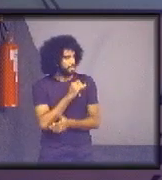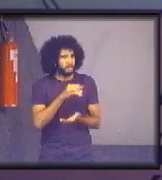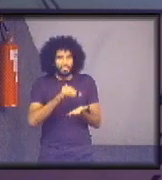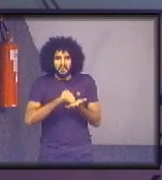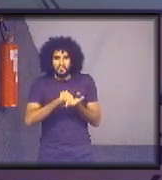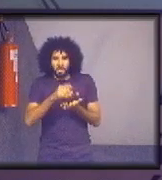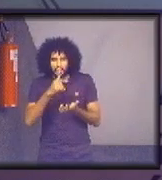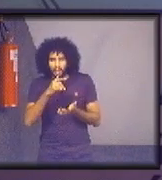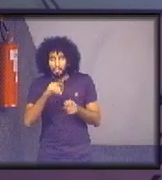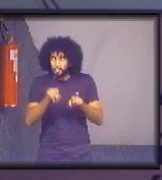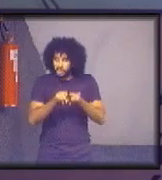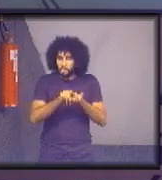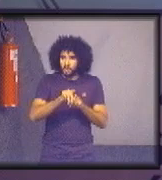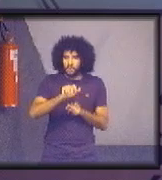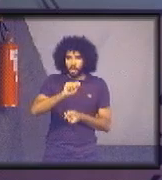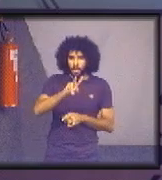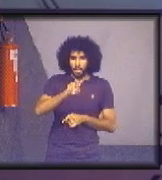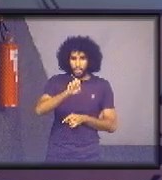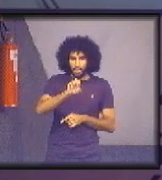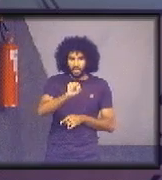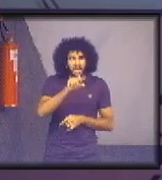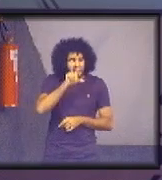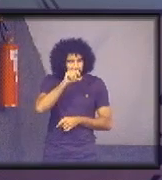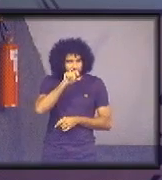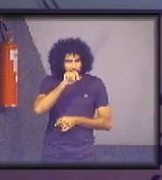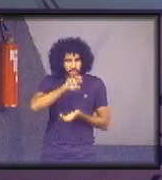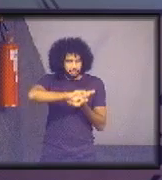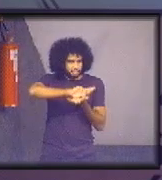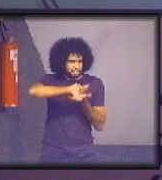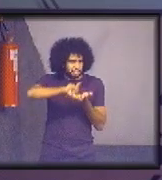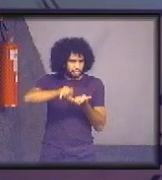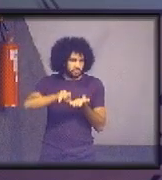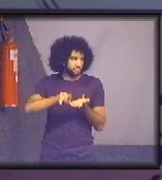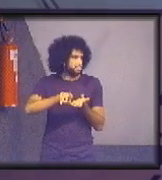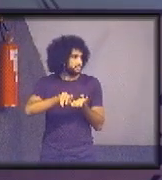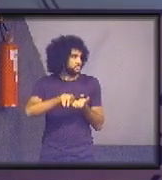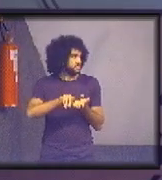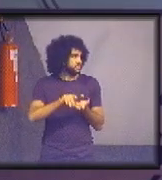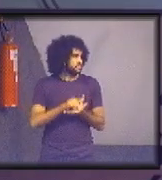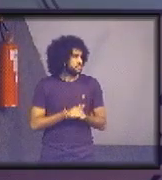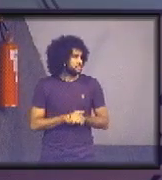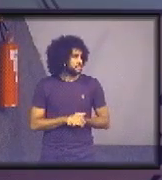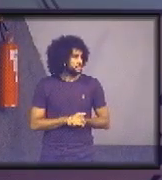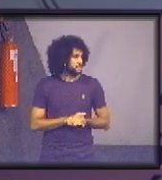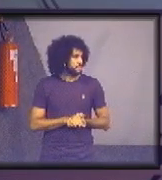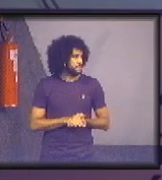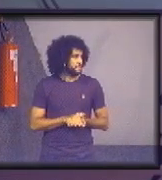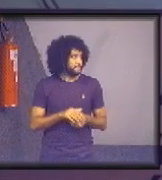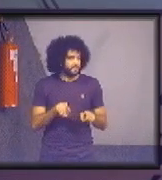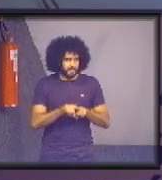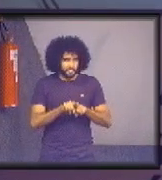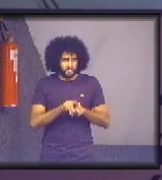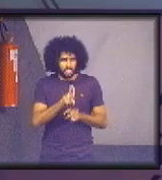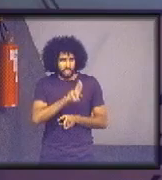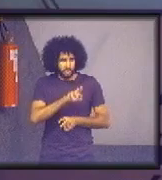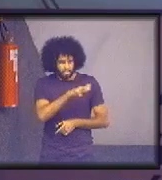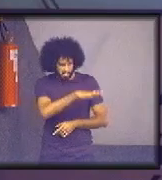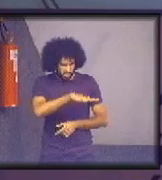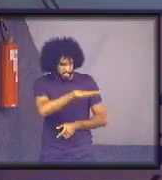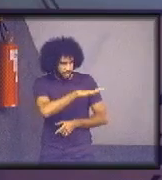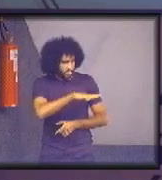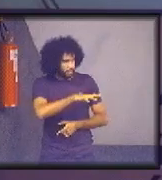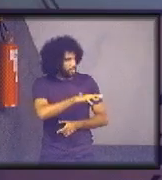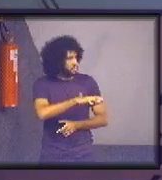também plantar aves. nós não podemos esquecer desse detalhe. Então, vislumbramos esses espaços ociosos